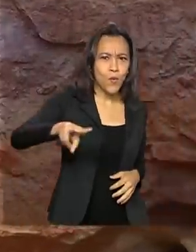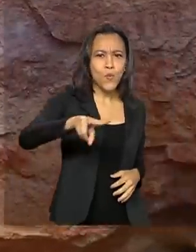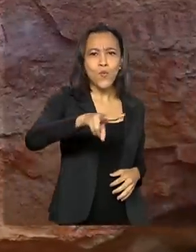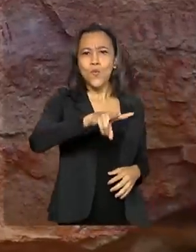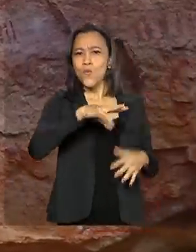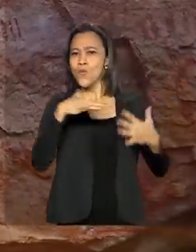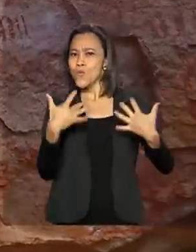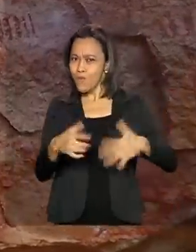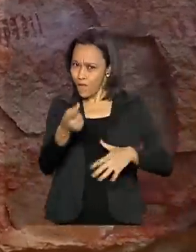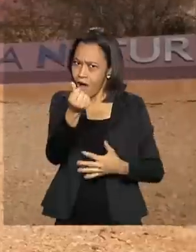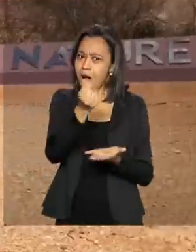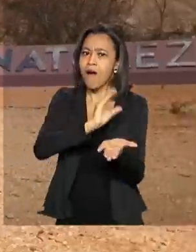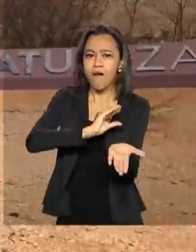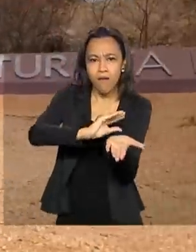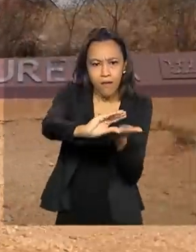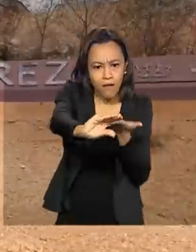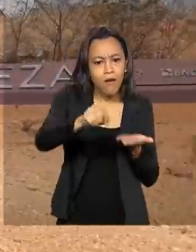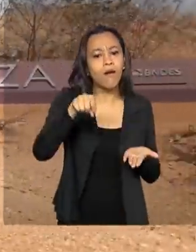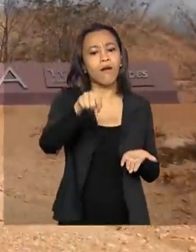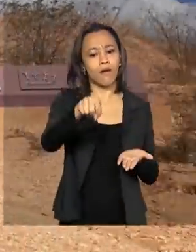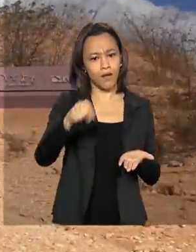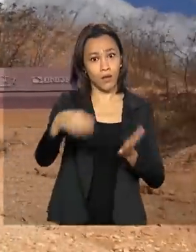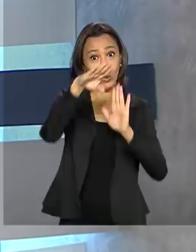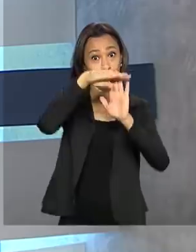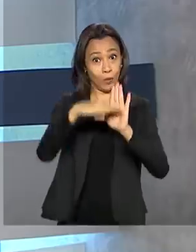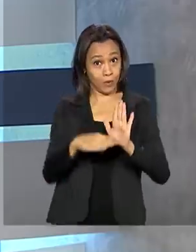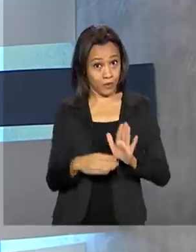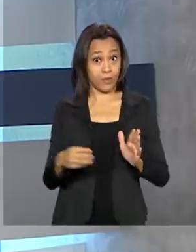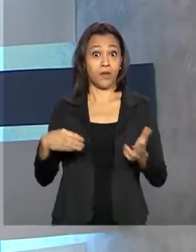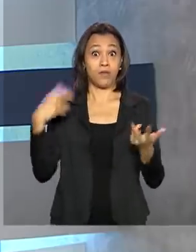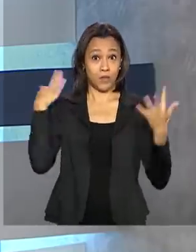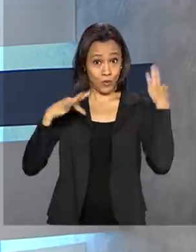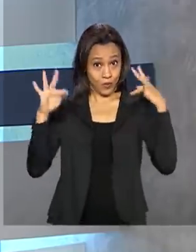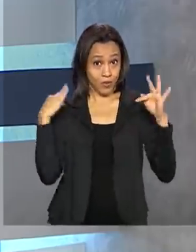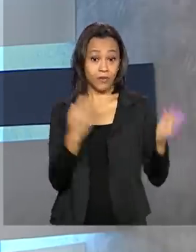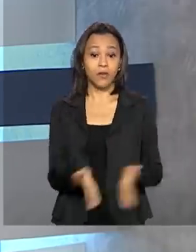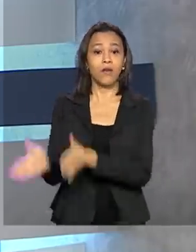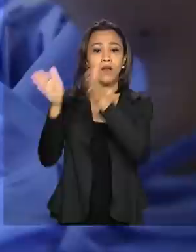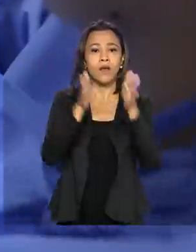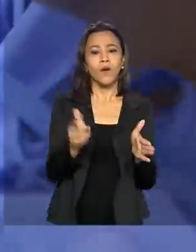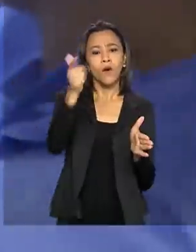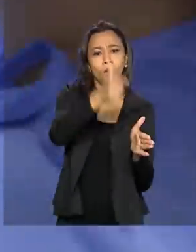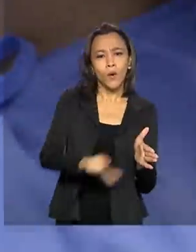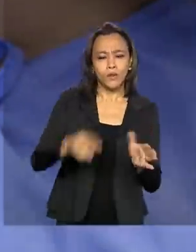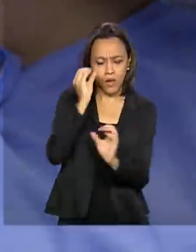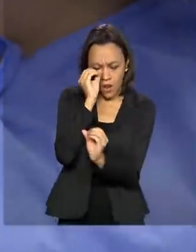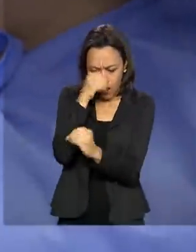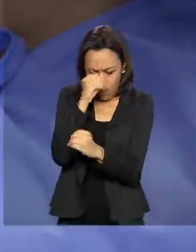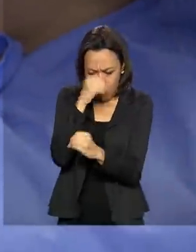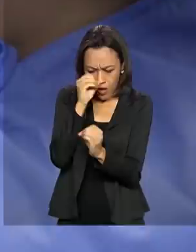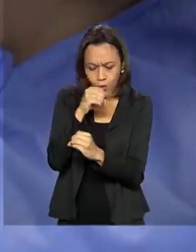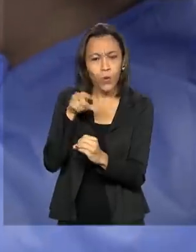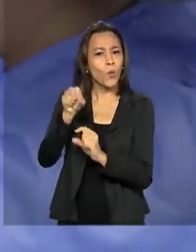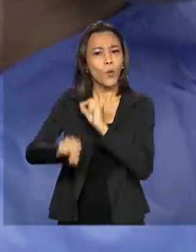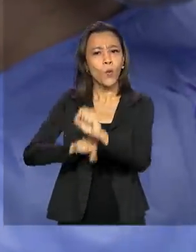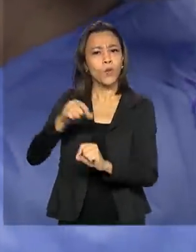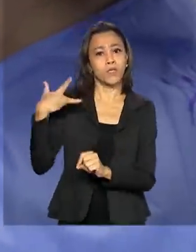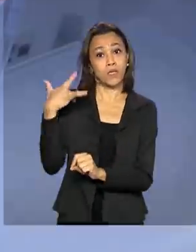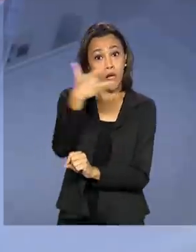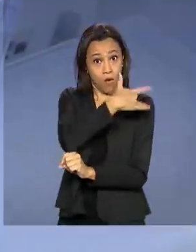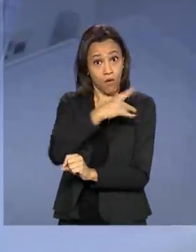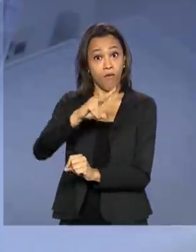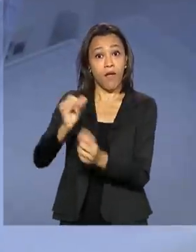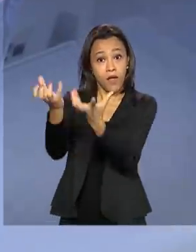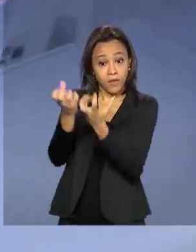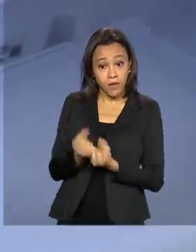que vão receber recursos do programa Investe Turismo. E veja também, laboratórios centrais de saúde pública vão